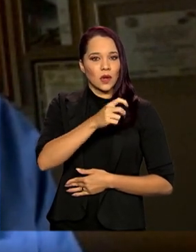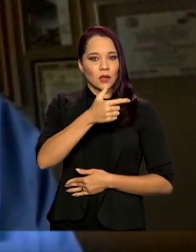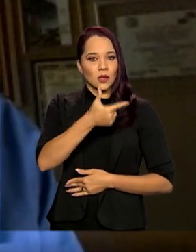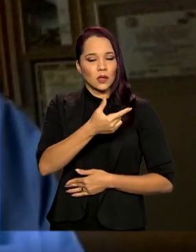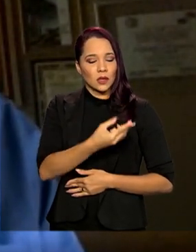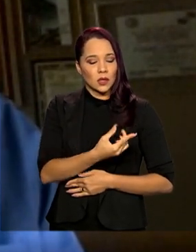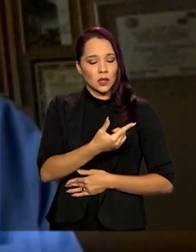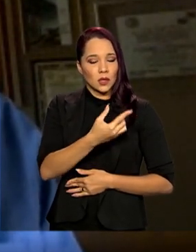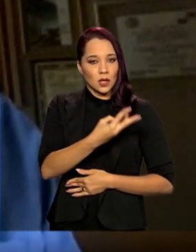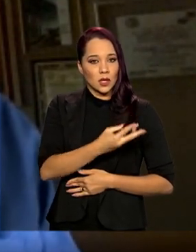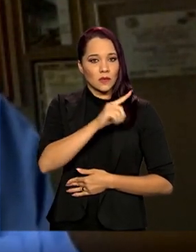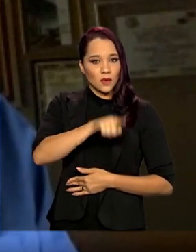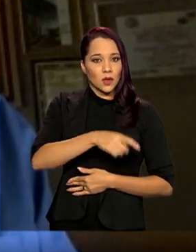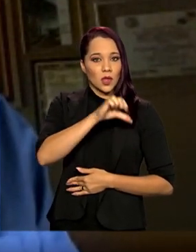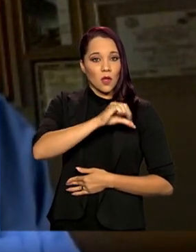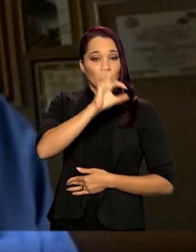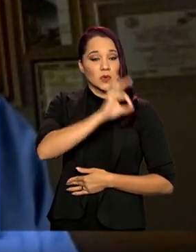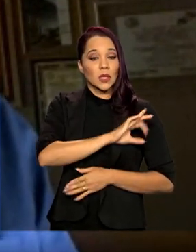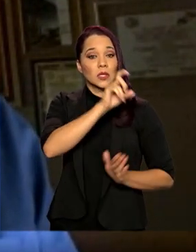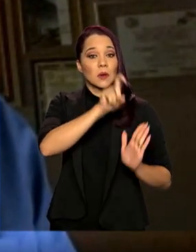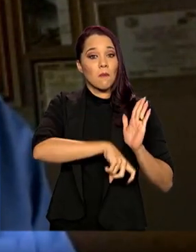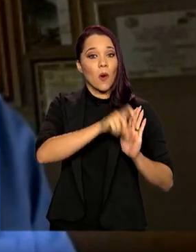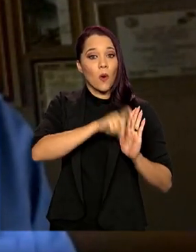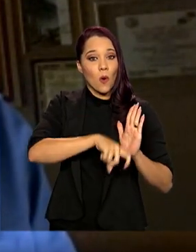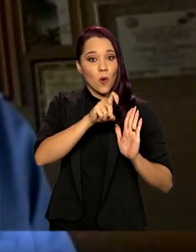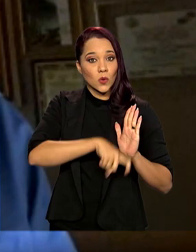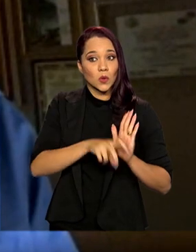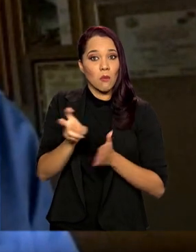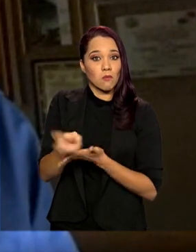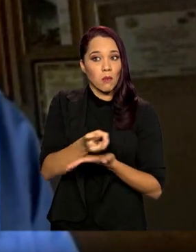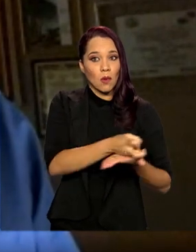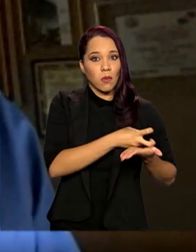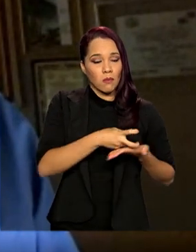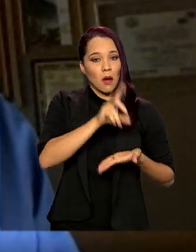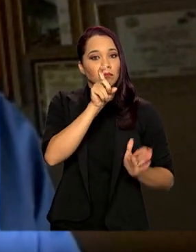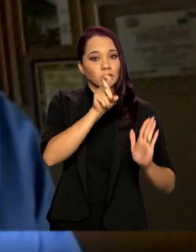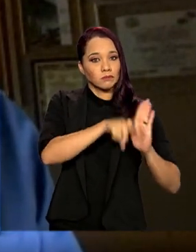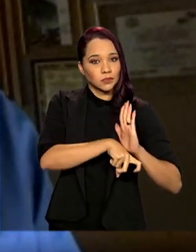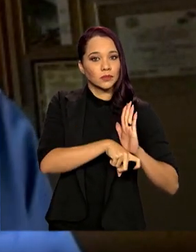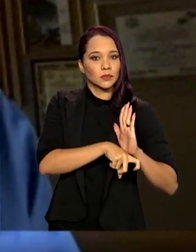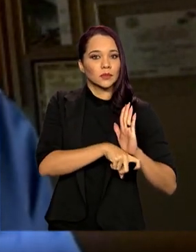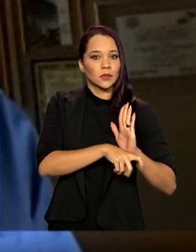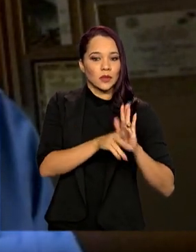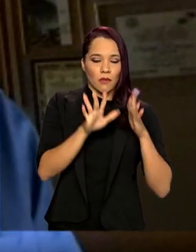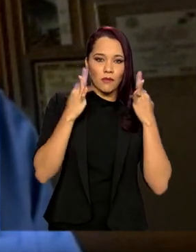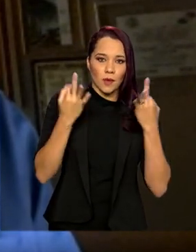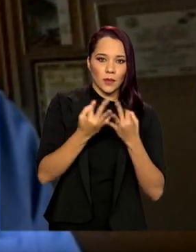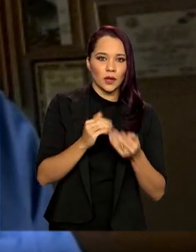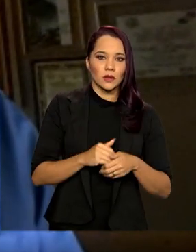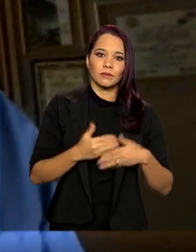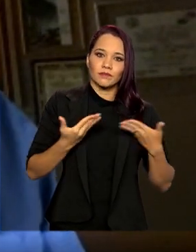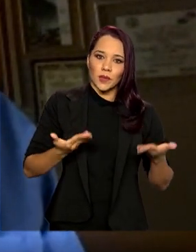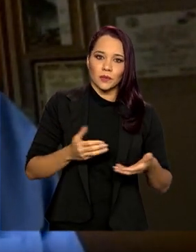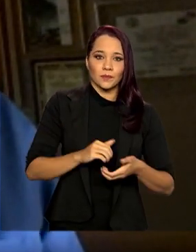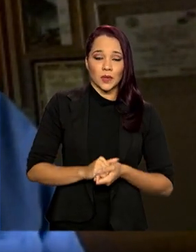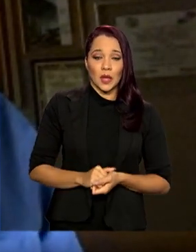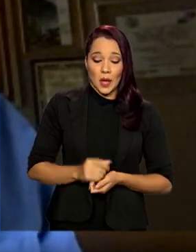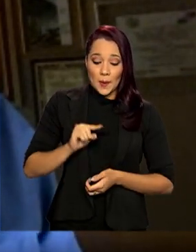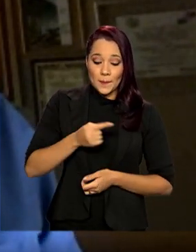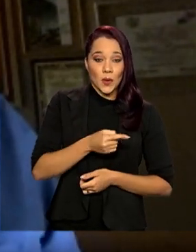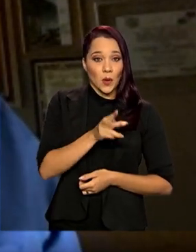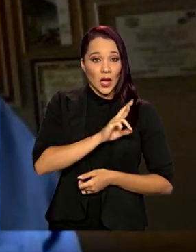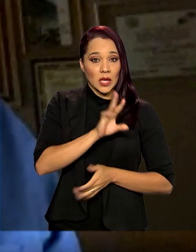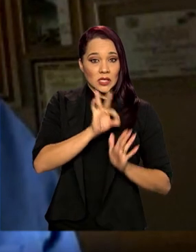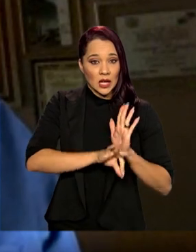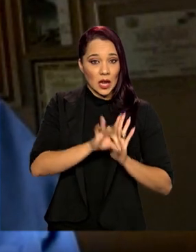,9% de imposto de carga tributária na sua renda pessoal ou familiar. Ou seja, em mil reais